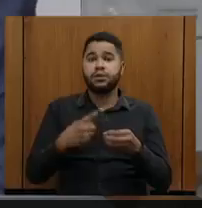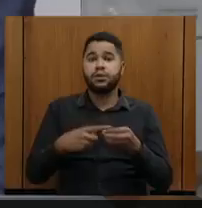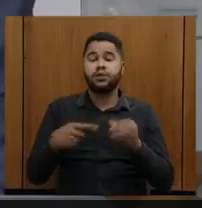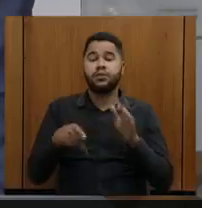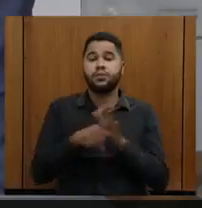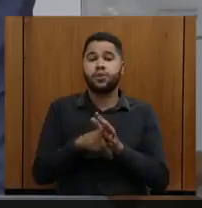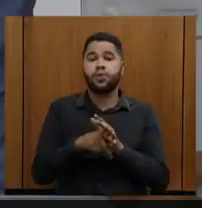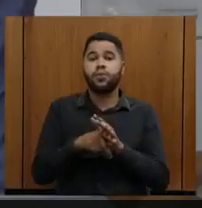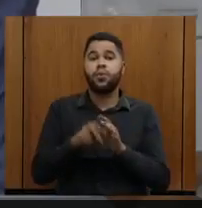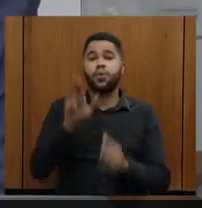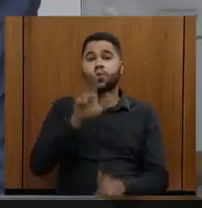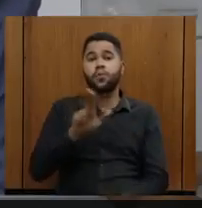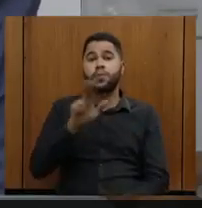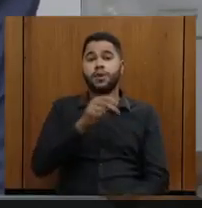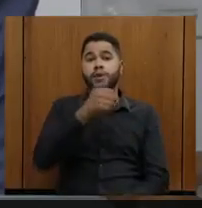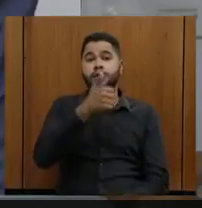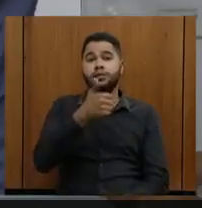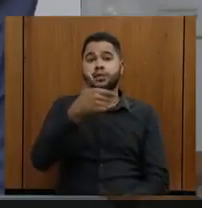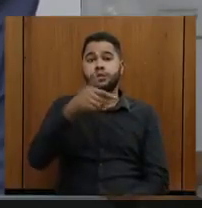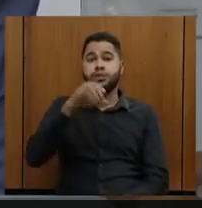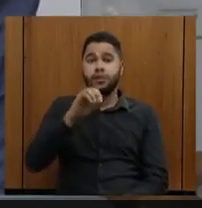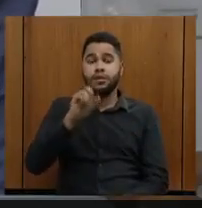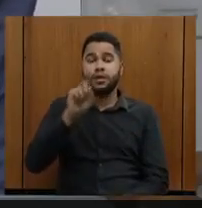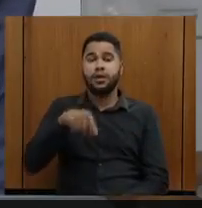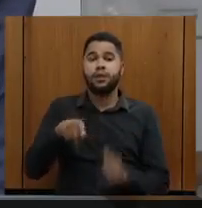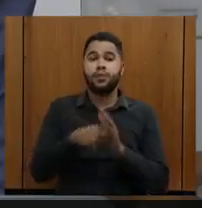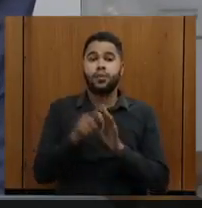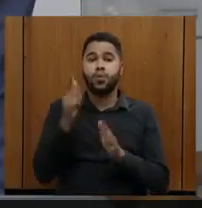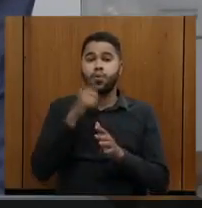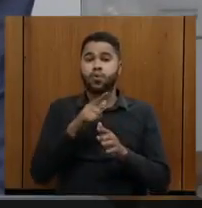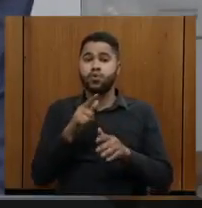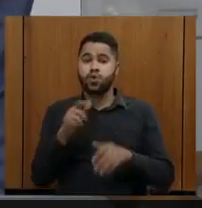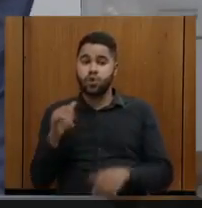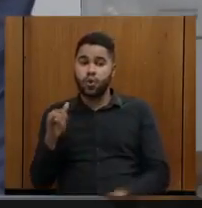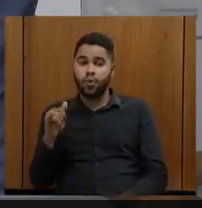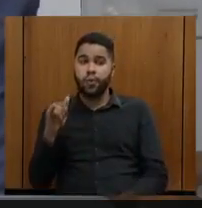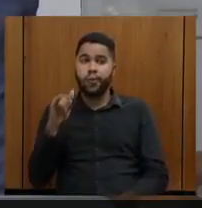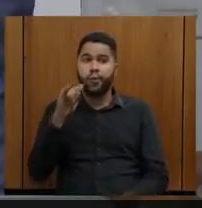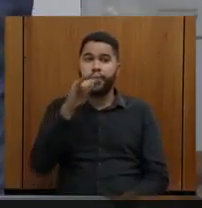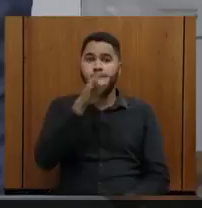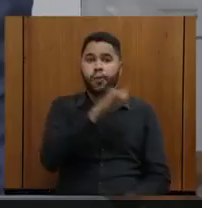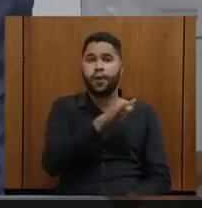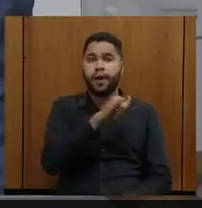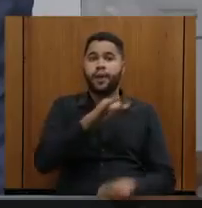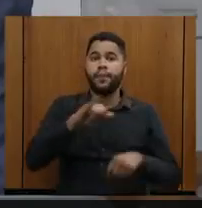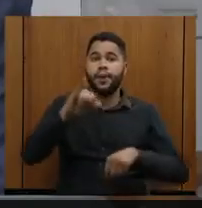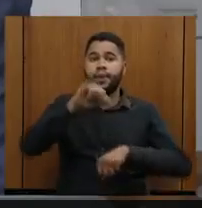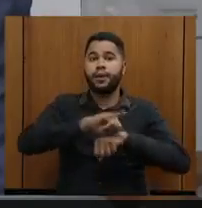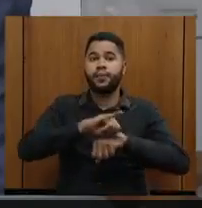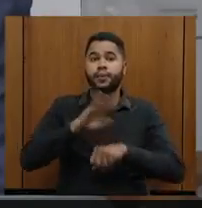quilômetros para poder acessar um voo comercial para a capital mineira.